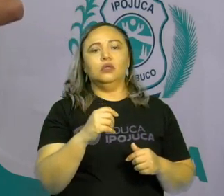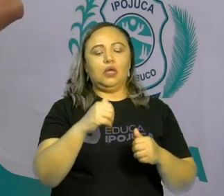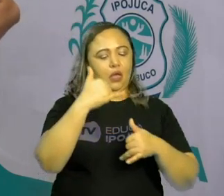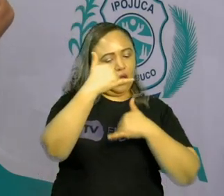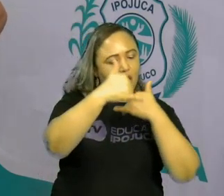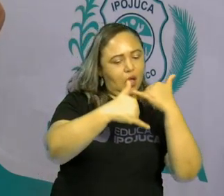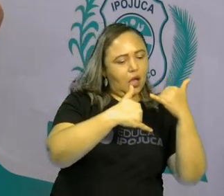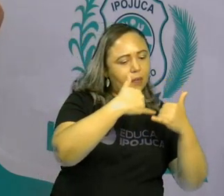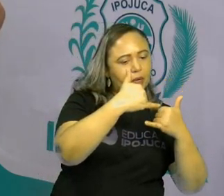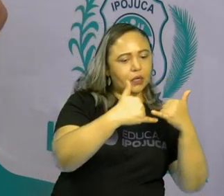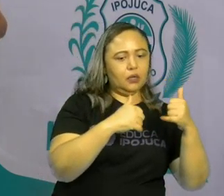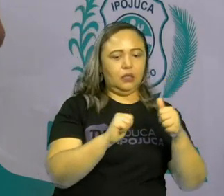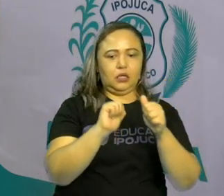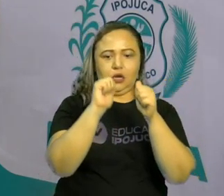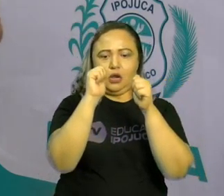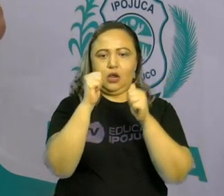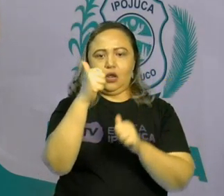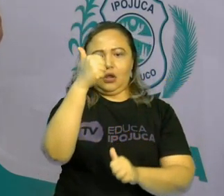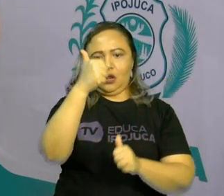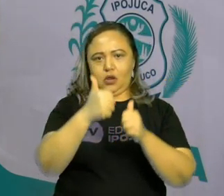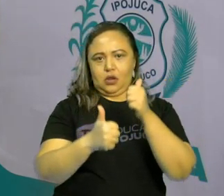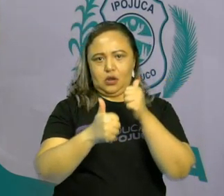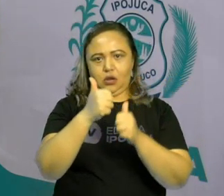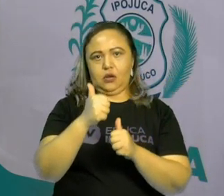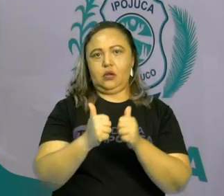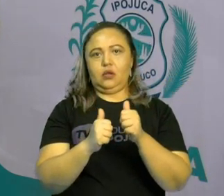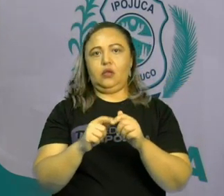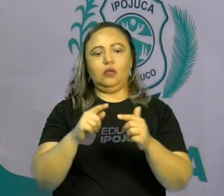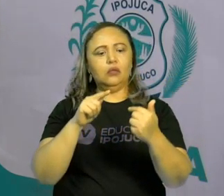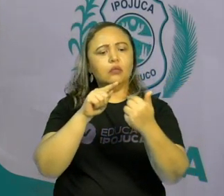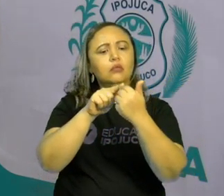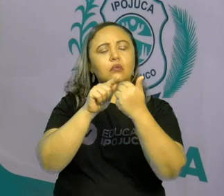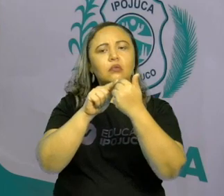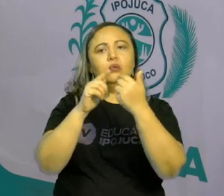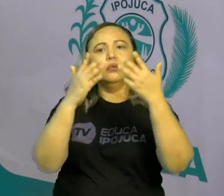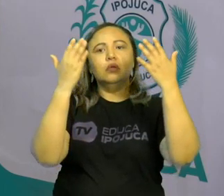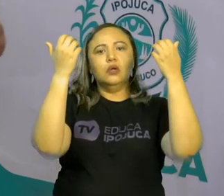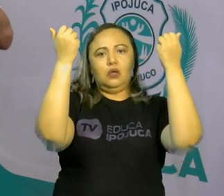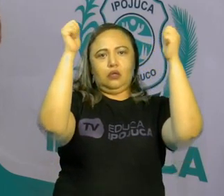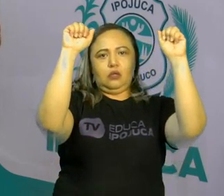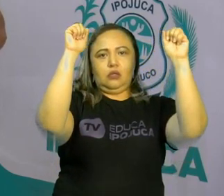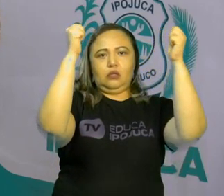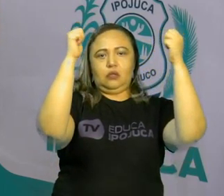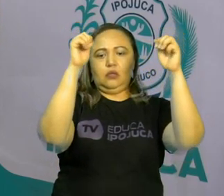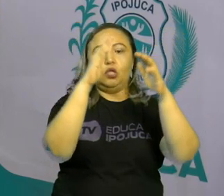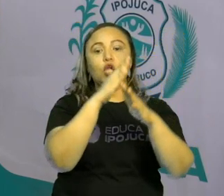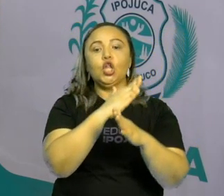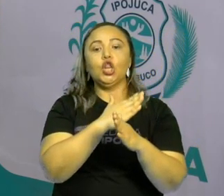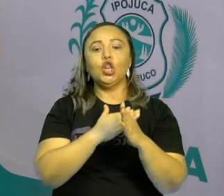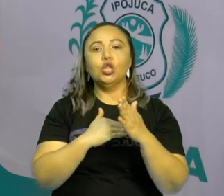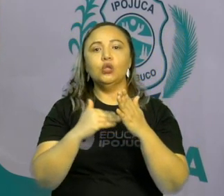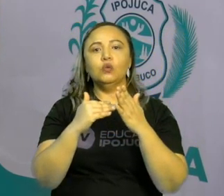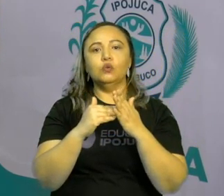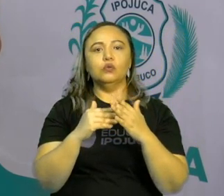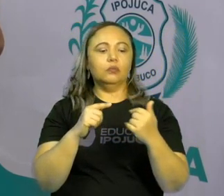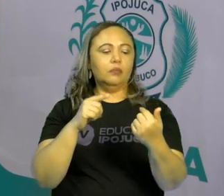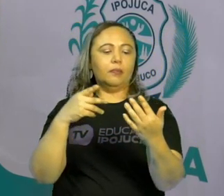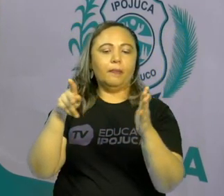e a brincadeira com a educação física? Vamos entender que os jogos e as brincadeiras também fazem parte